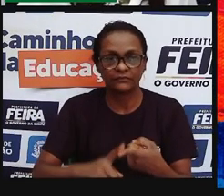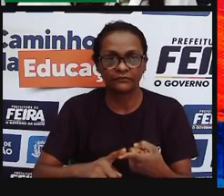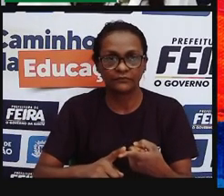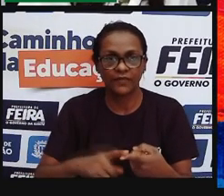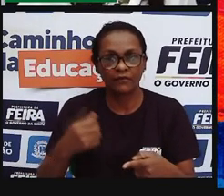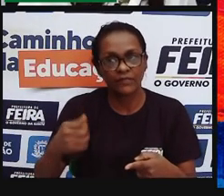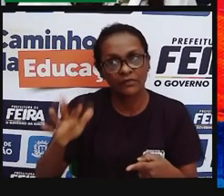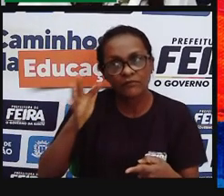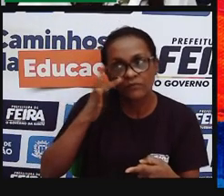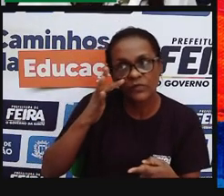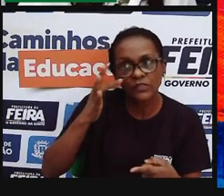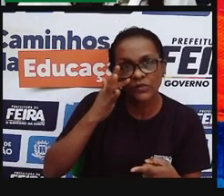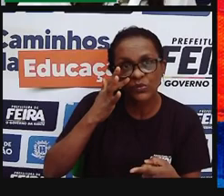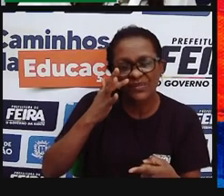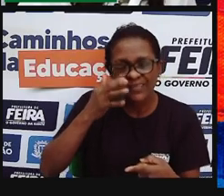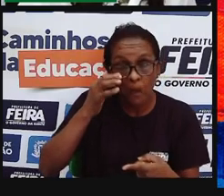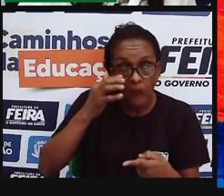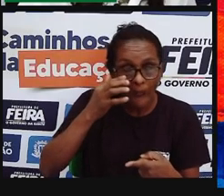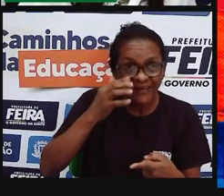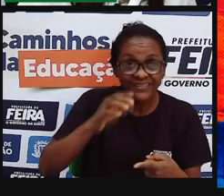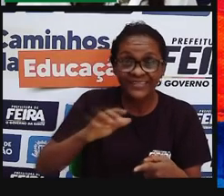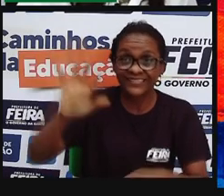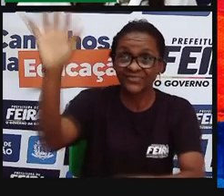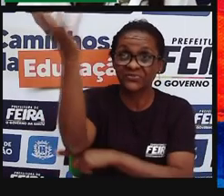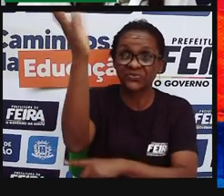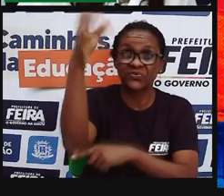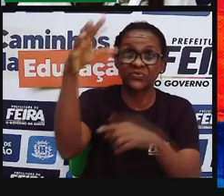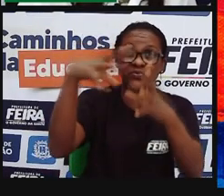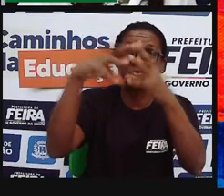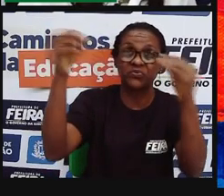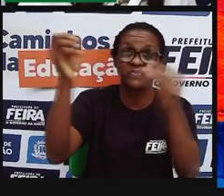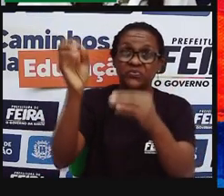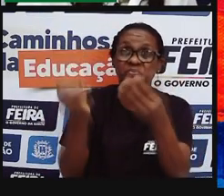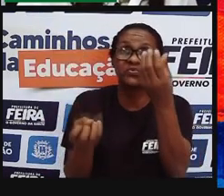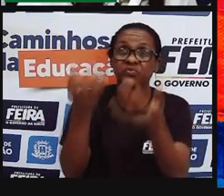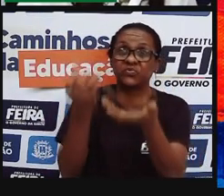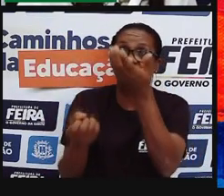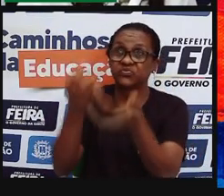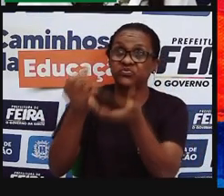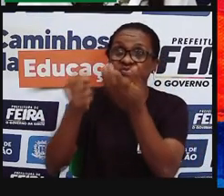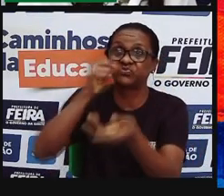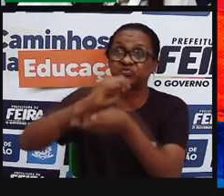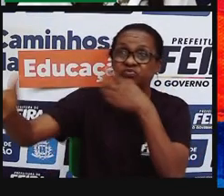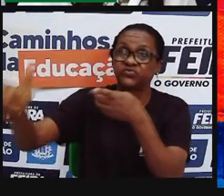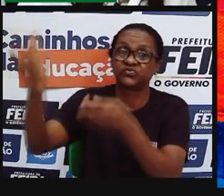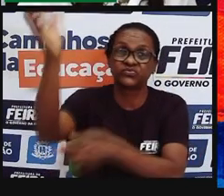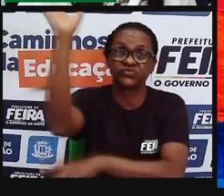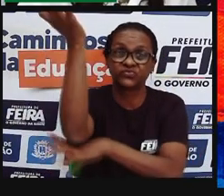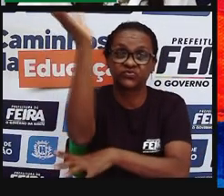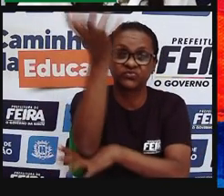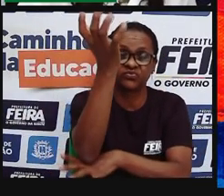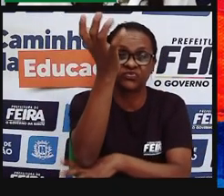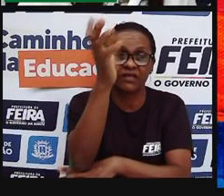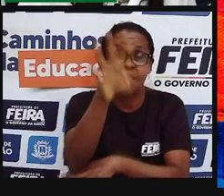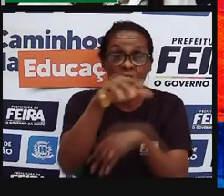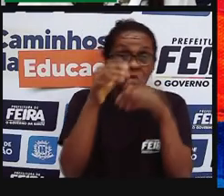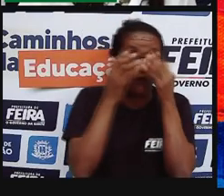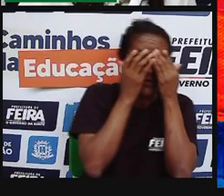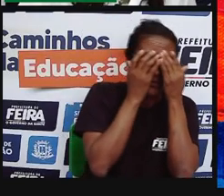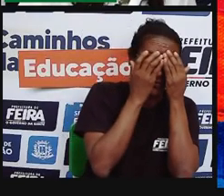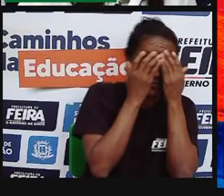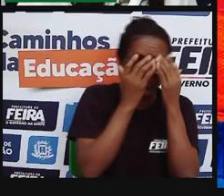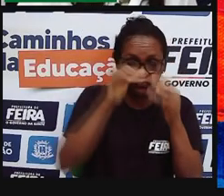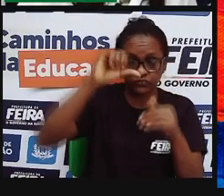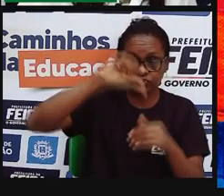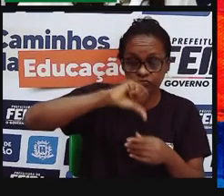arde nos olhos de quem pode ver, terríveis sinais, de alerta, desperta, pra selva